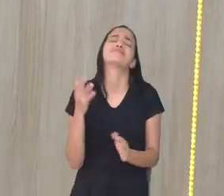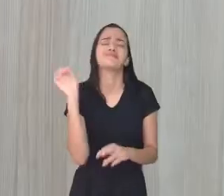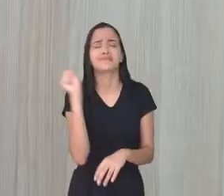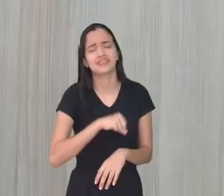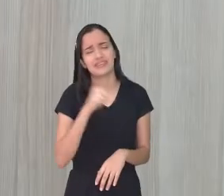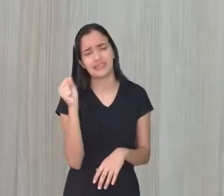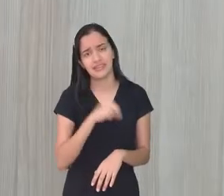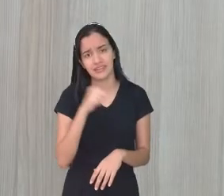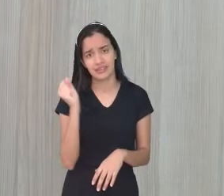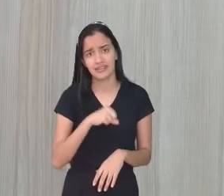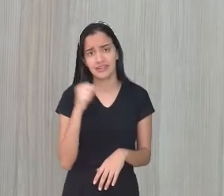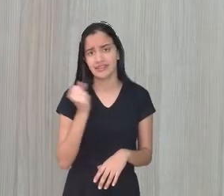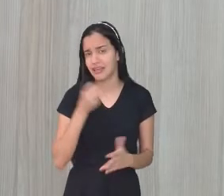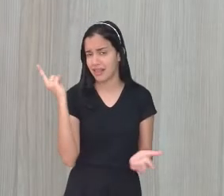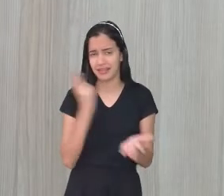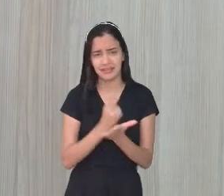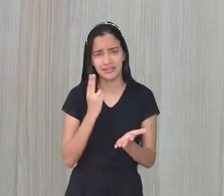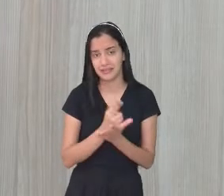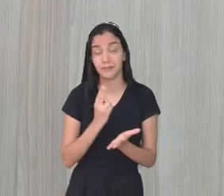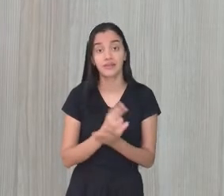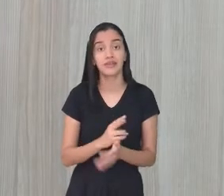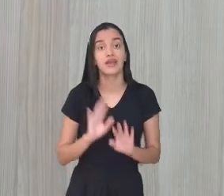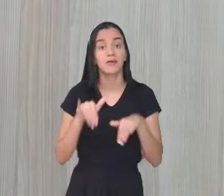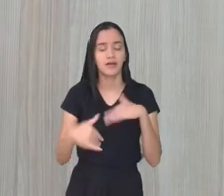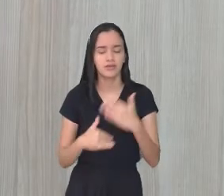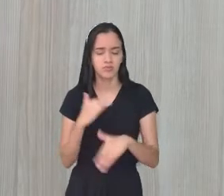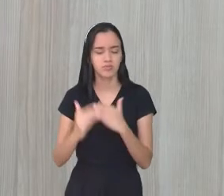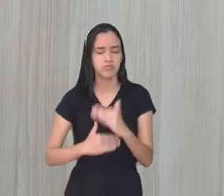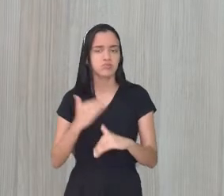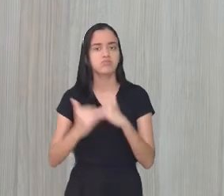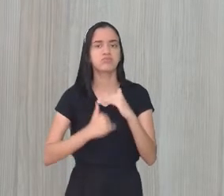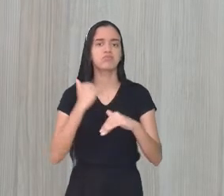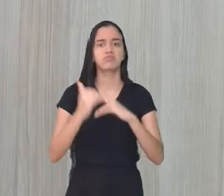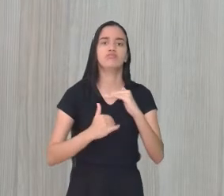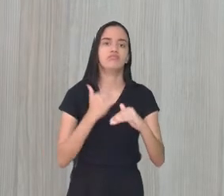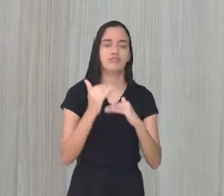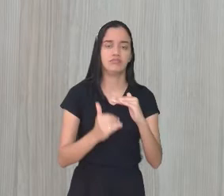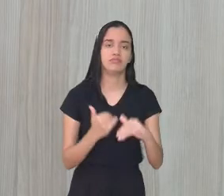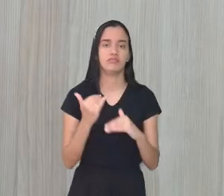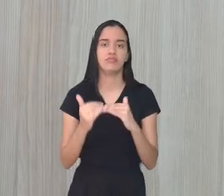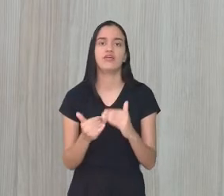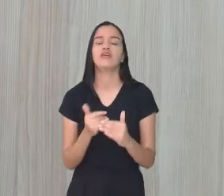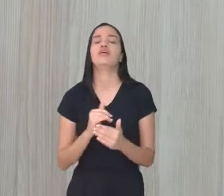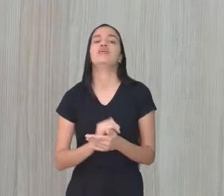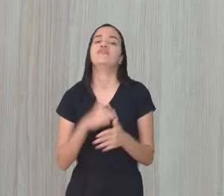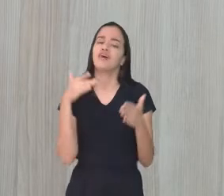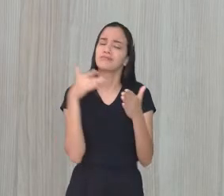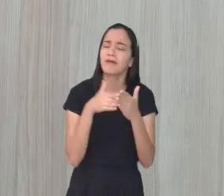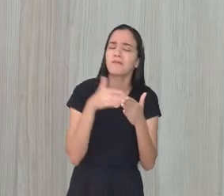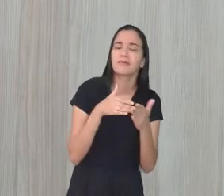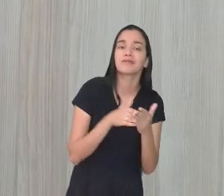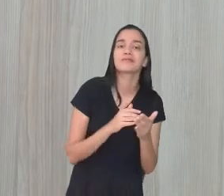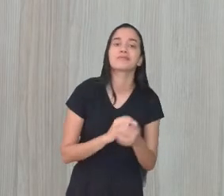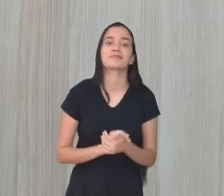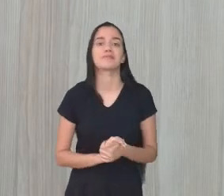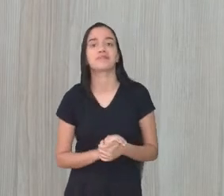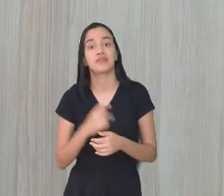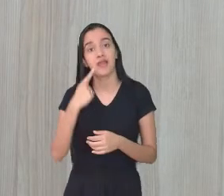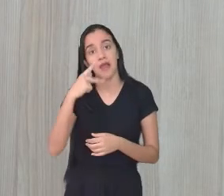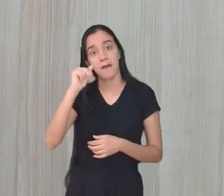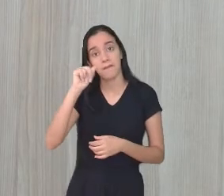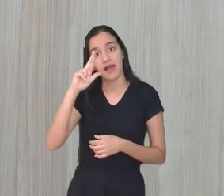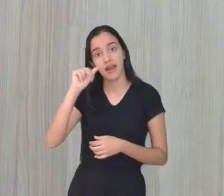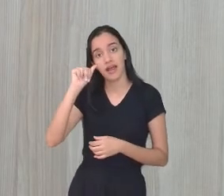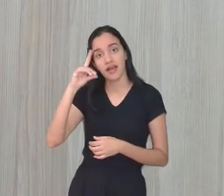demais, demais, o tempo todinho. Mas aí, com o tempo, a gente vai quebrando esses paradigmas, é, professora? é, esses paradigmas.